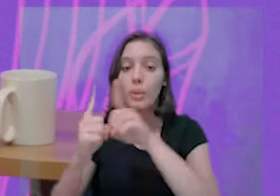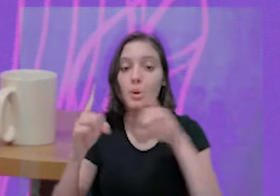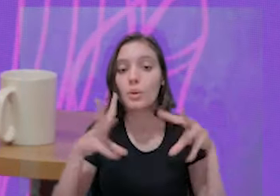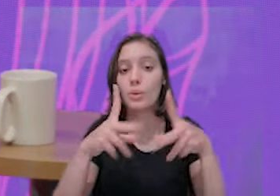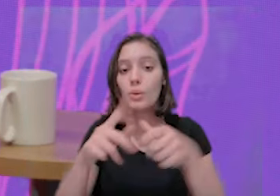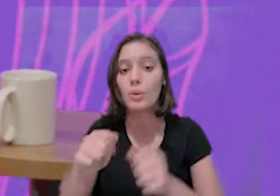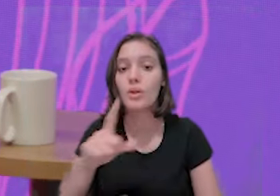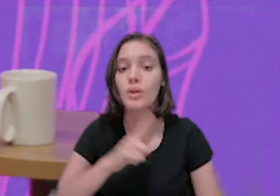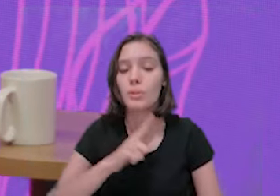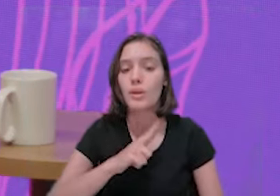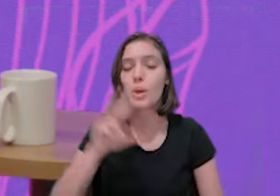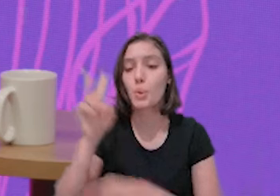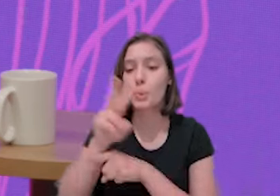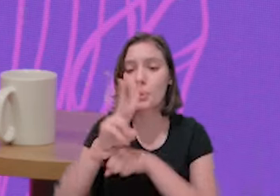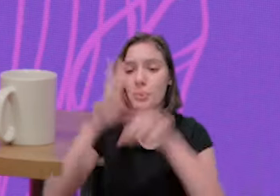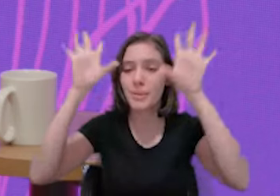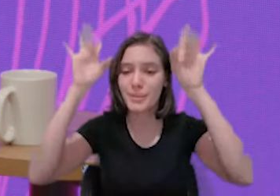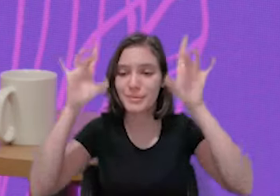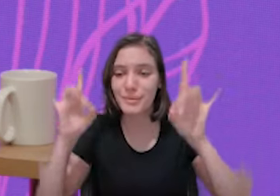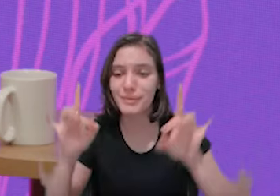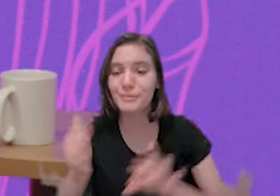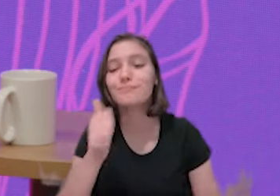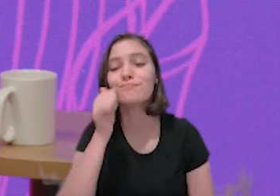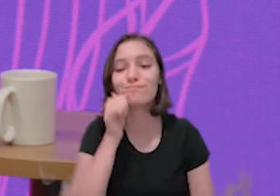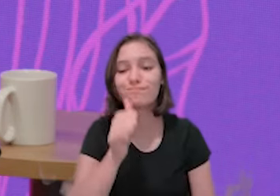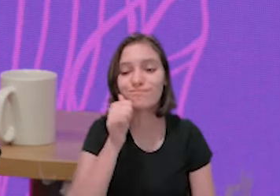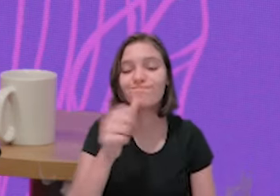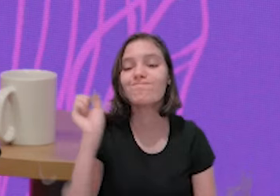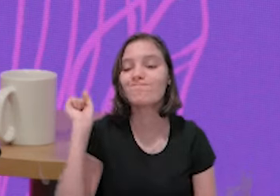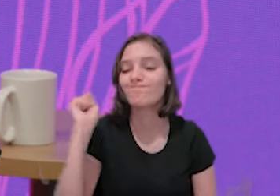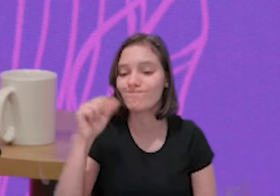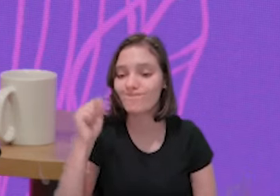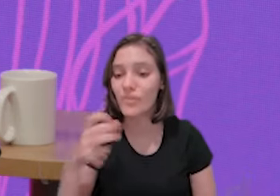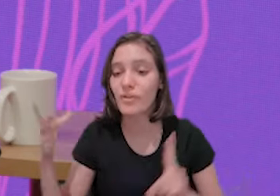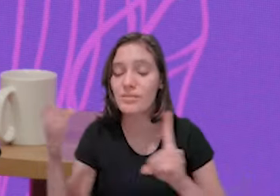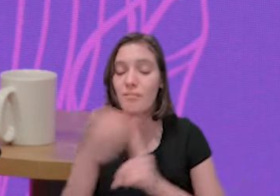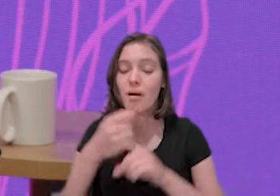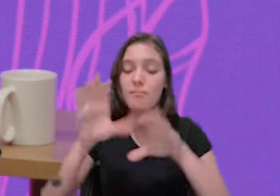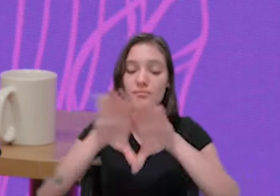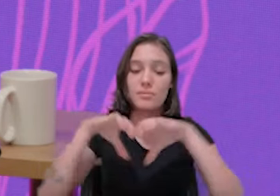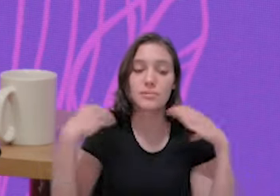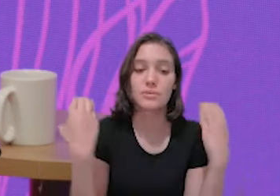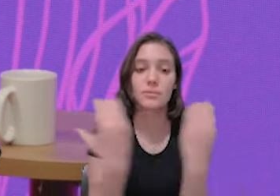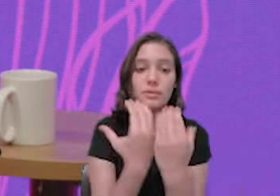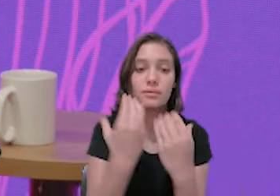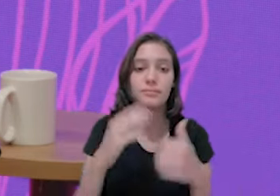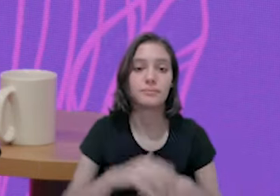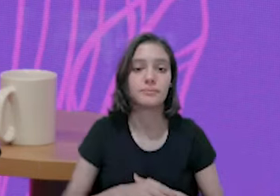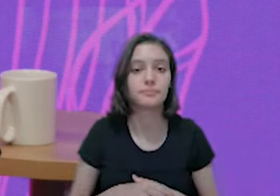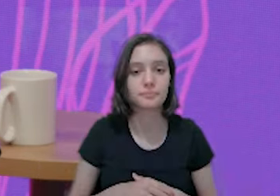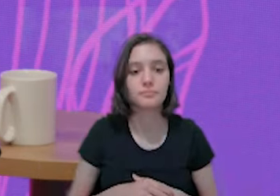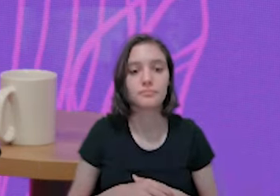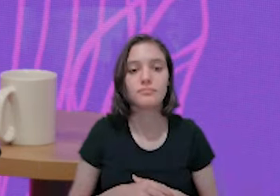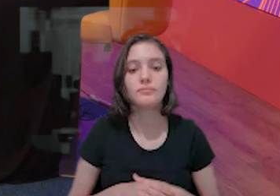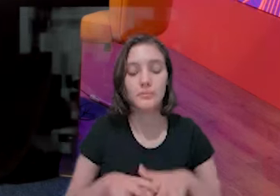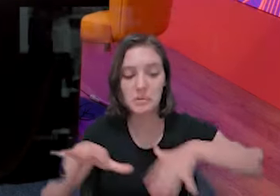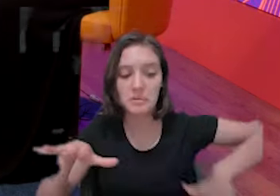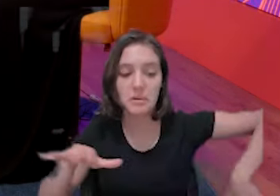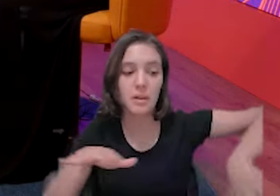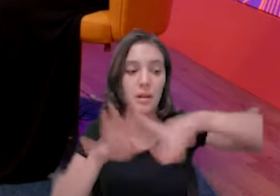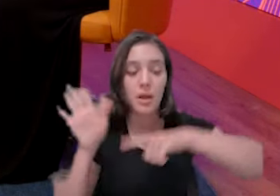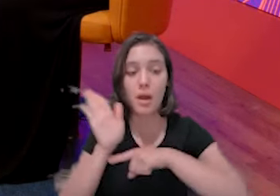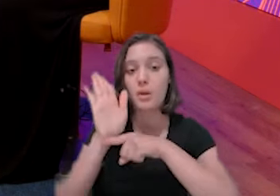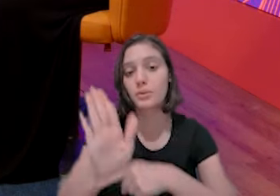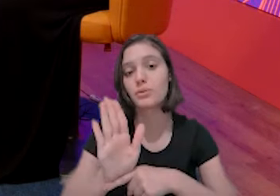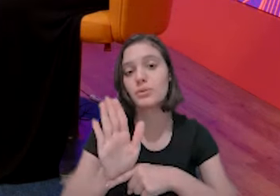dessa comunidade, que estão ali ao entorno, dando apoio até à questão das mães atípicas e da violência, que é tão importante, né?